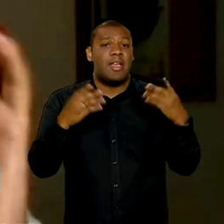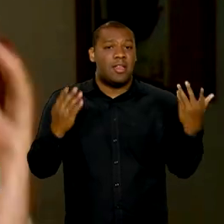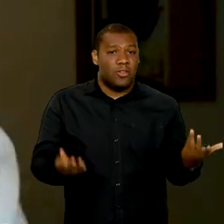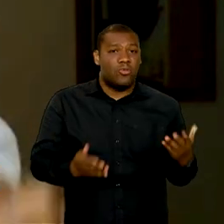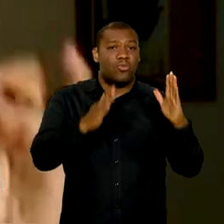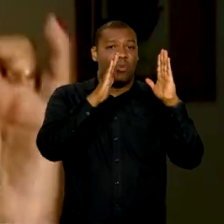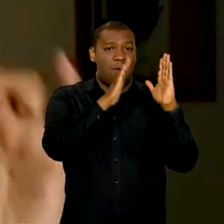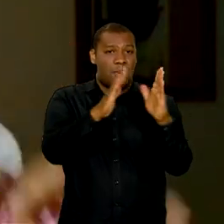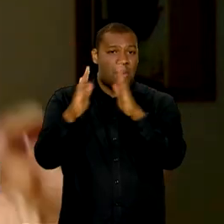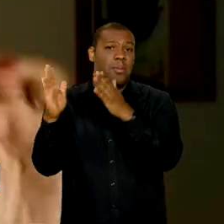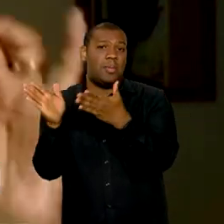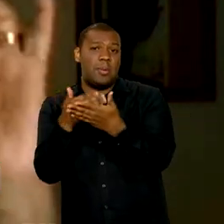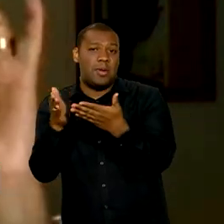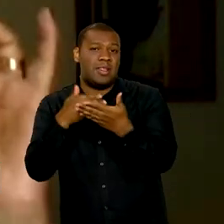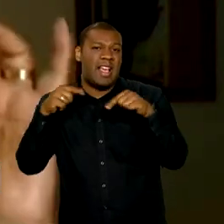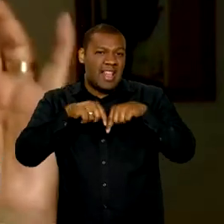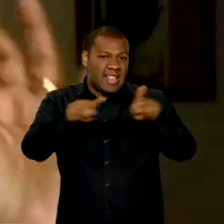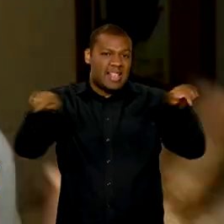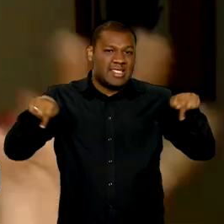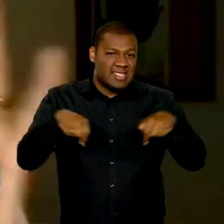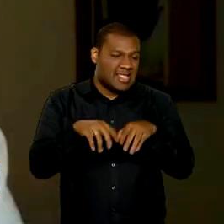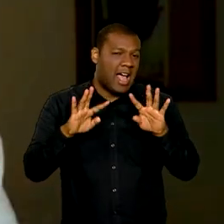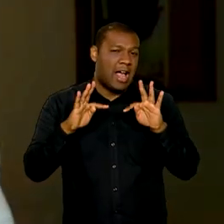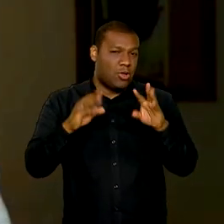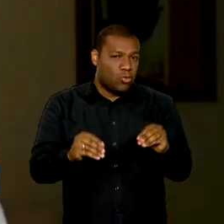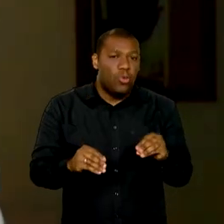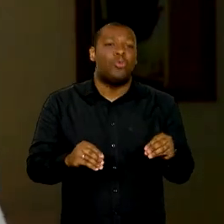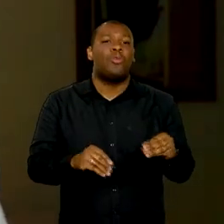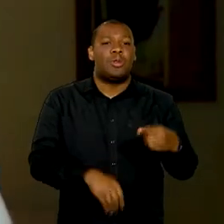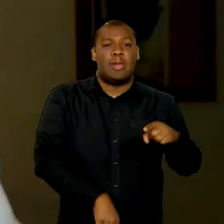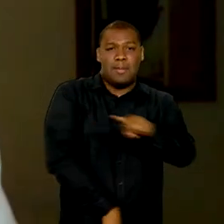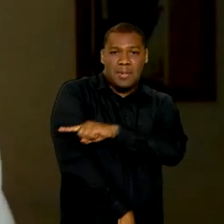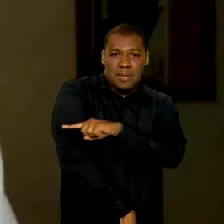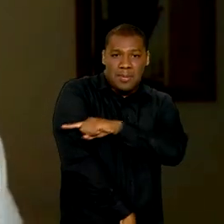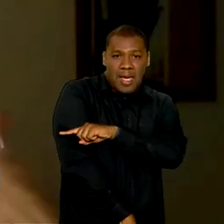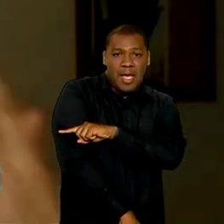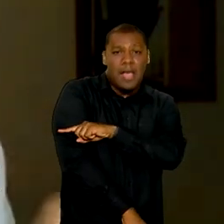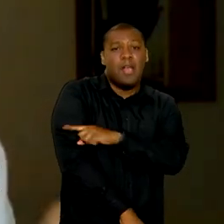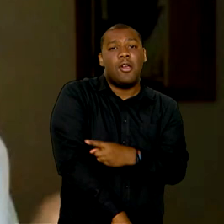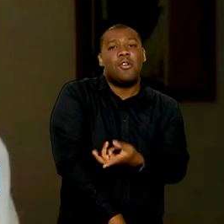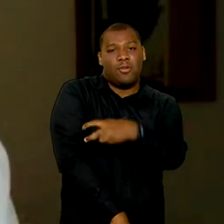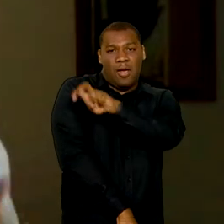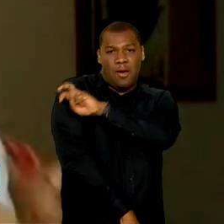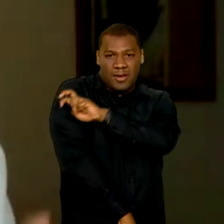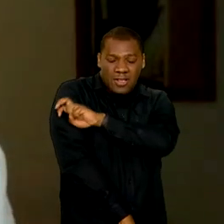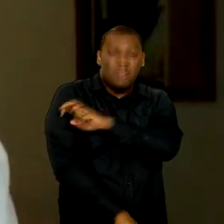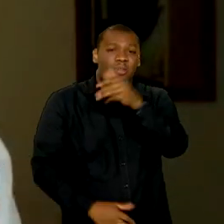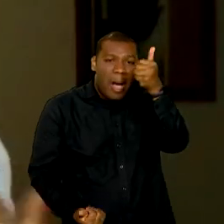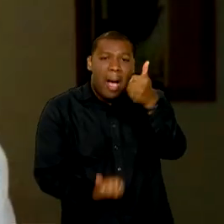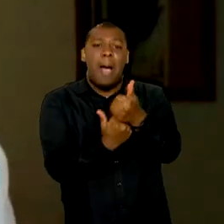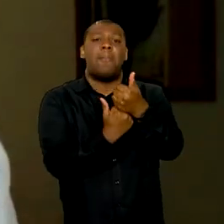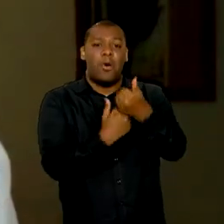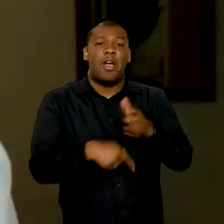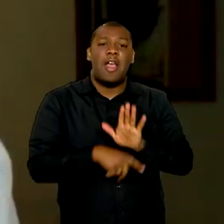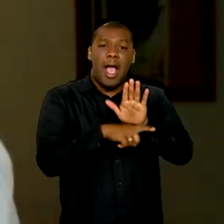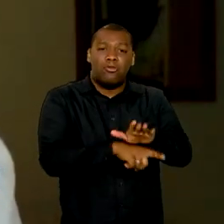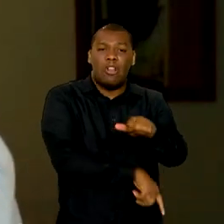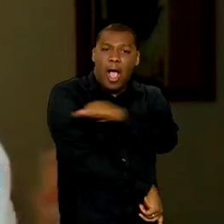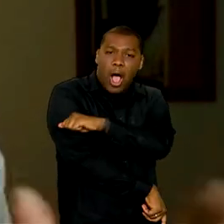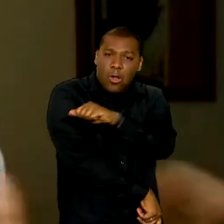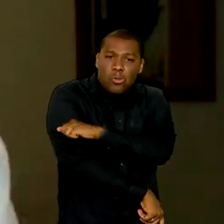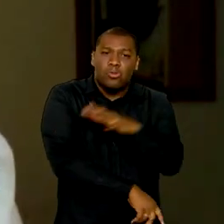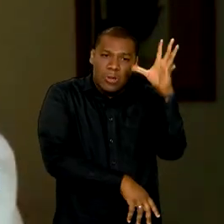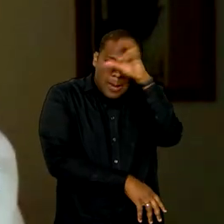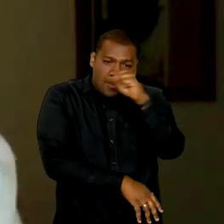para todas as salas de primeiro ao quinto ano para apoiar esses processos de alfabetização